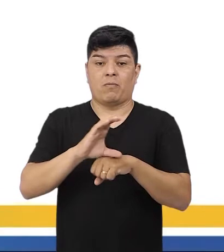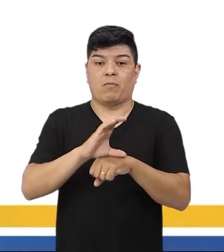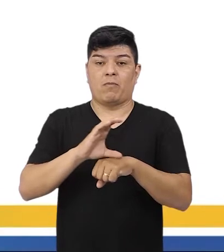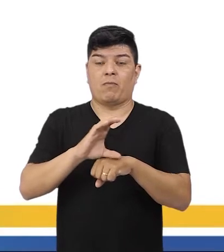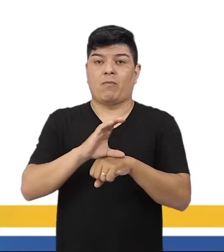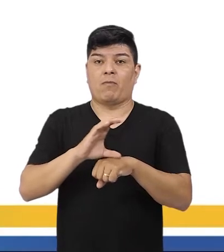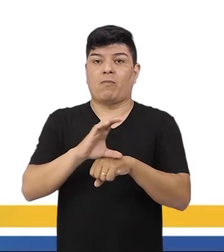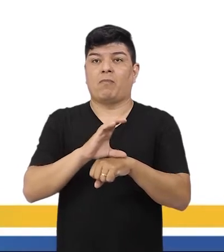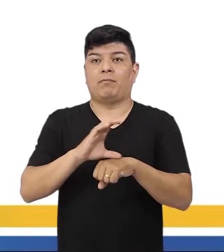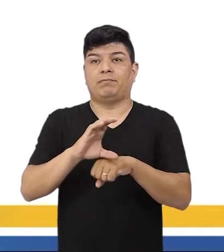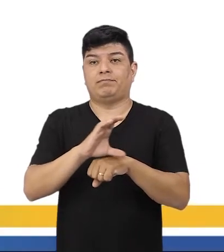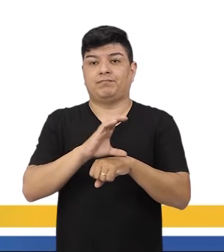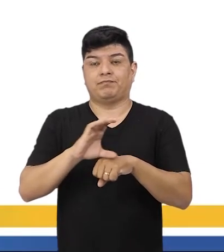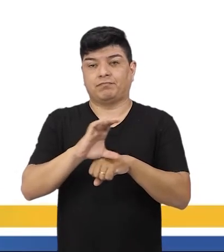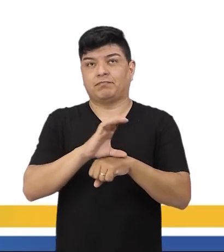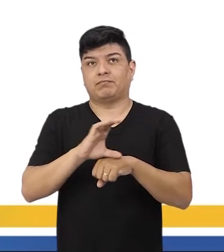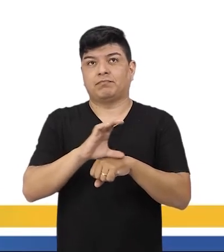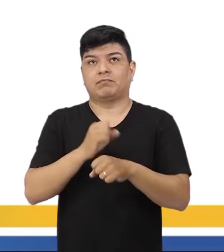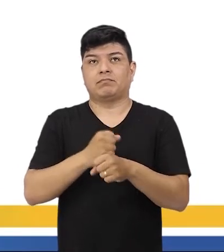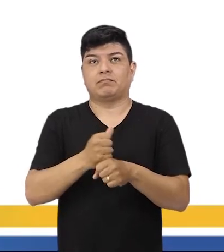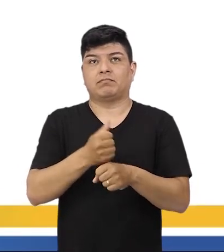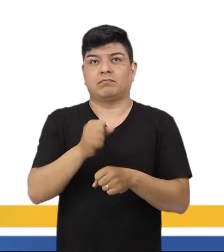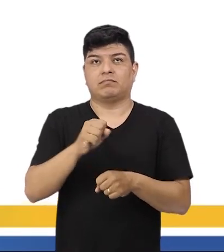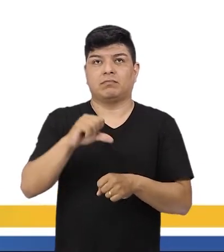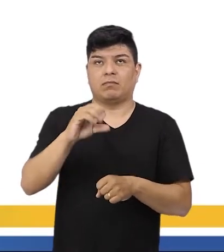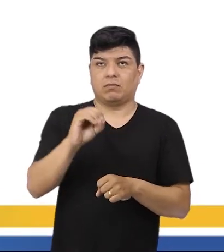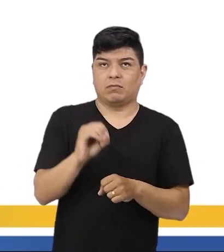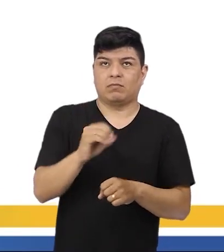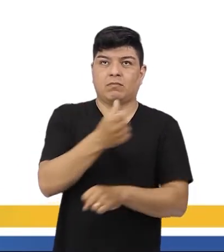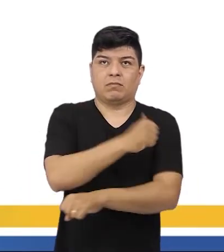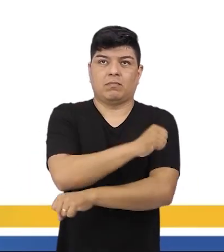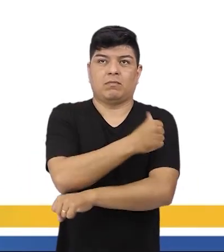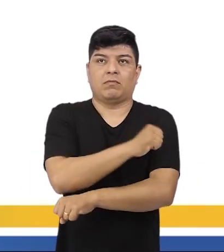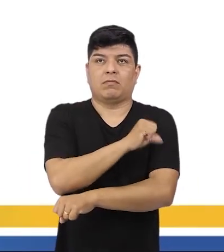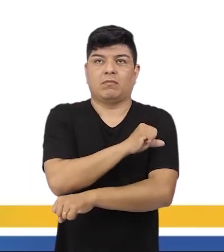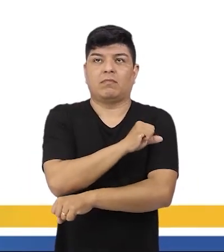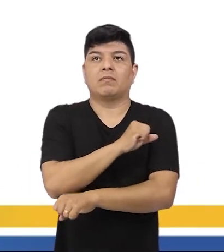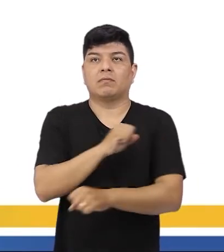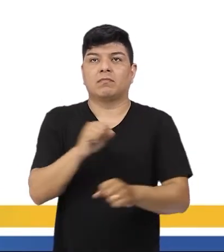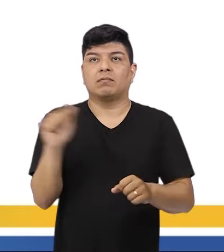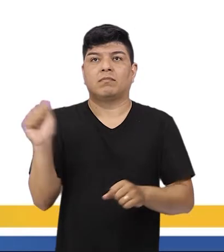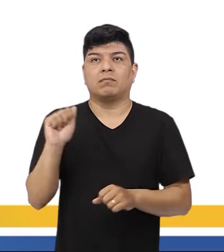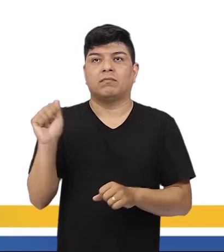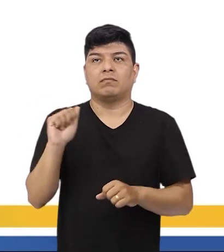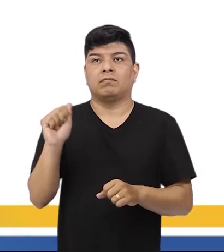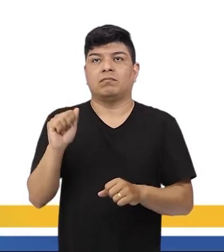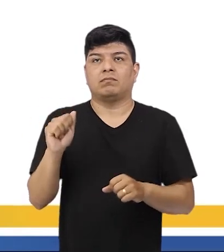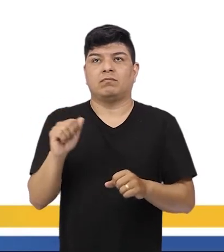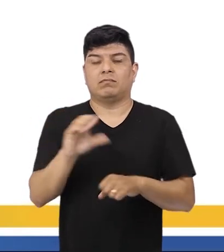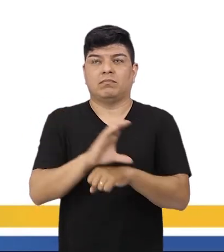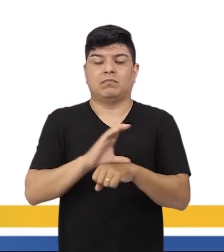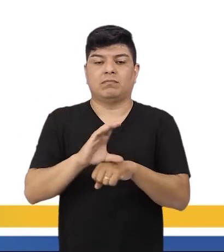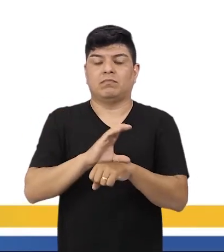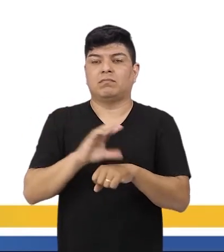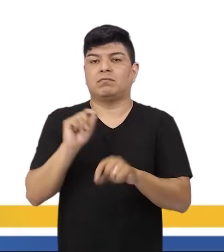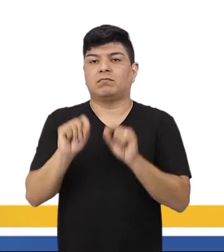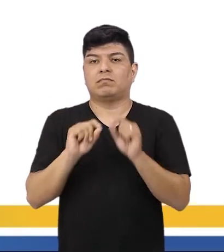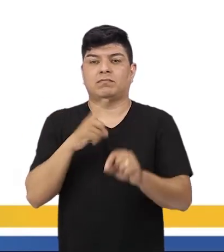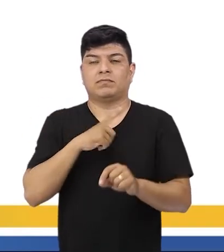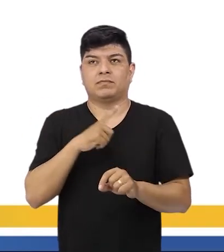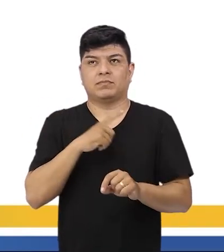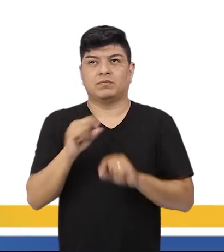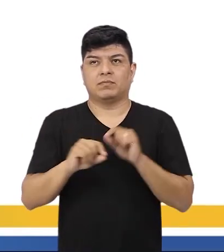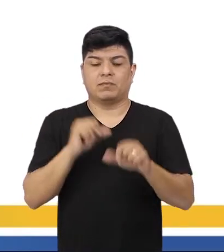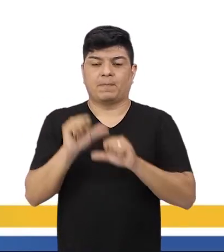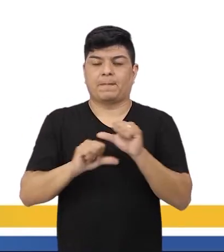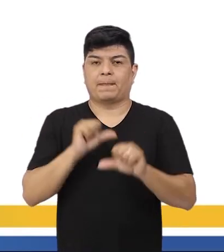15 de novembro de 1890, reuniu-se no Rio de Janeiro a Assembleia Constituinte, então a gente tem essa Constituição. O que a gente tem